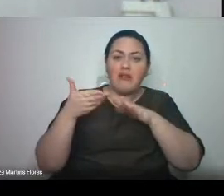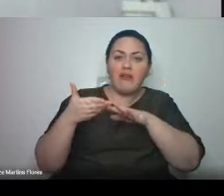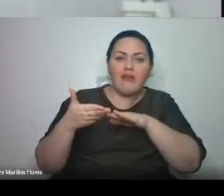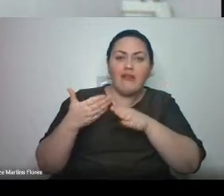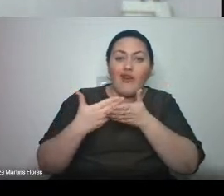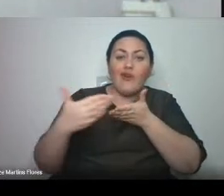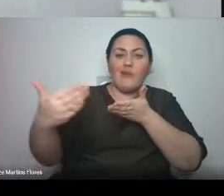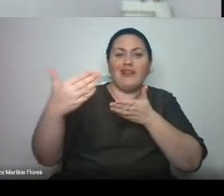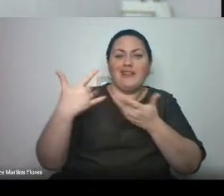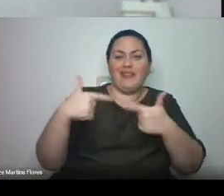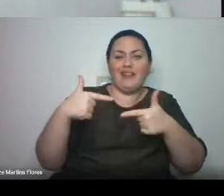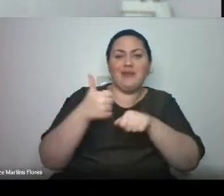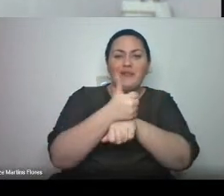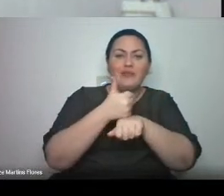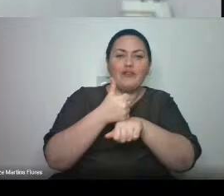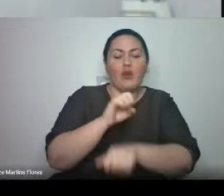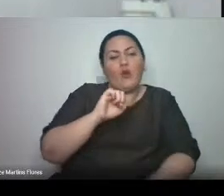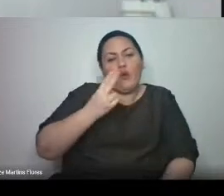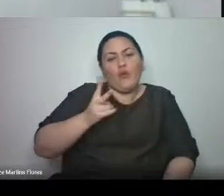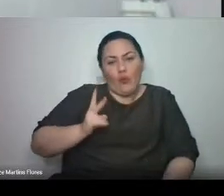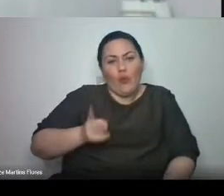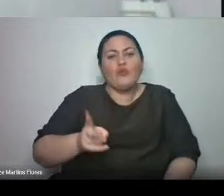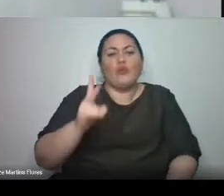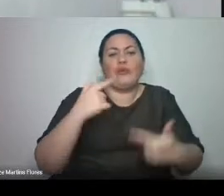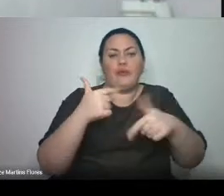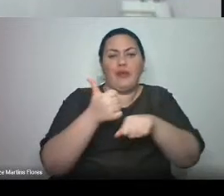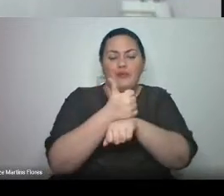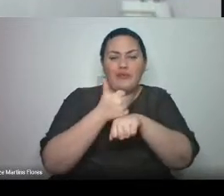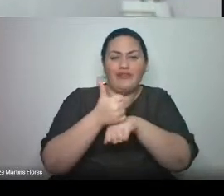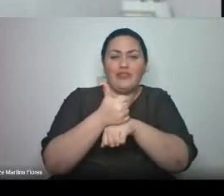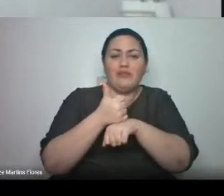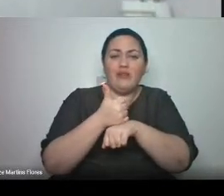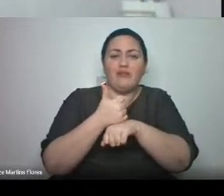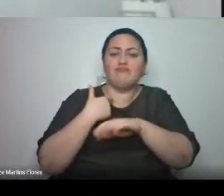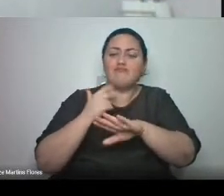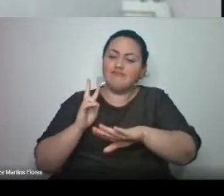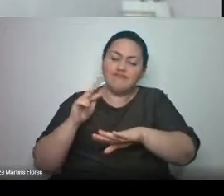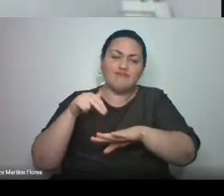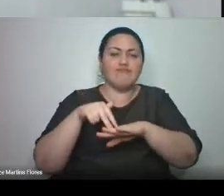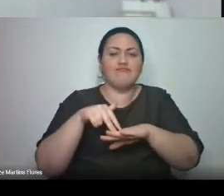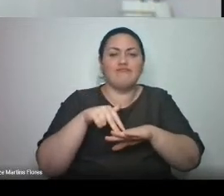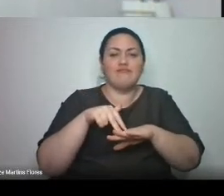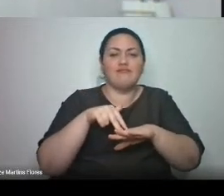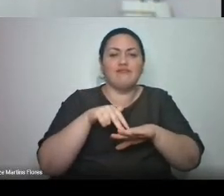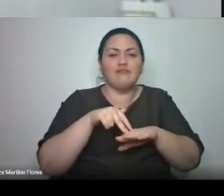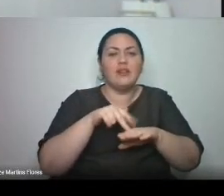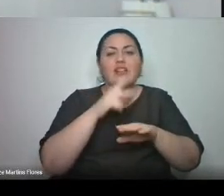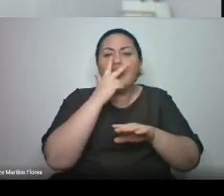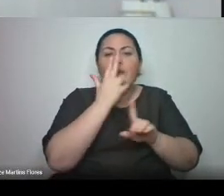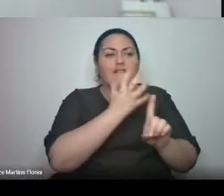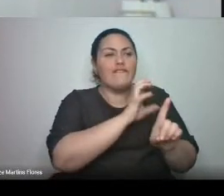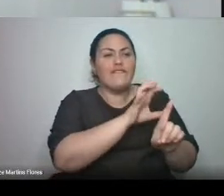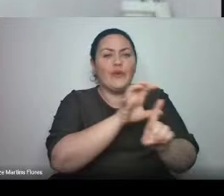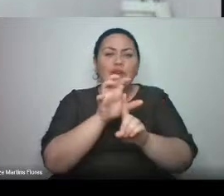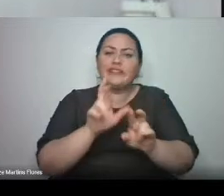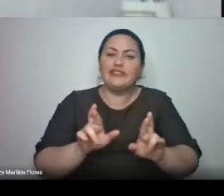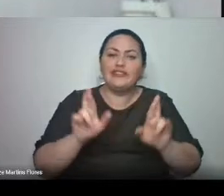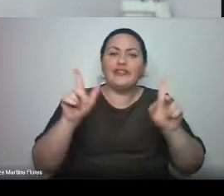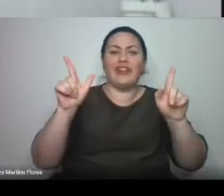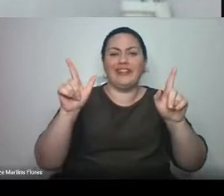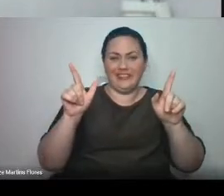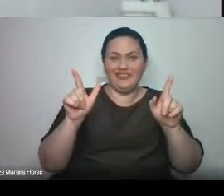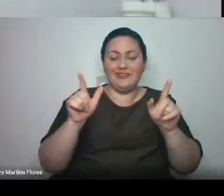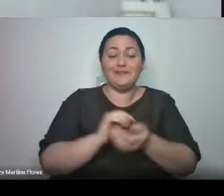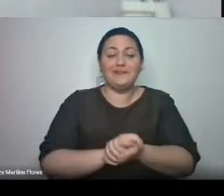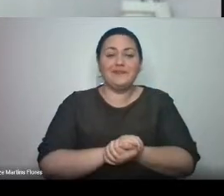continuidade à sua vida profissional, fazendo a diferença, fazendo diferente, em tanto daquilo que nós